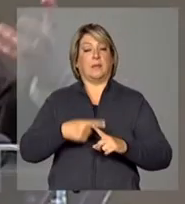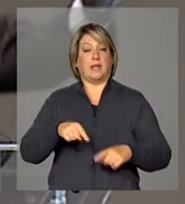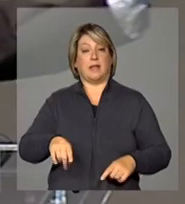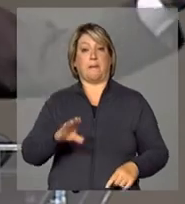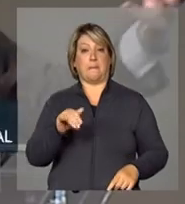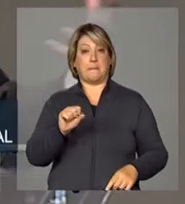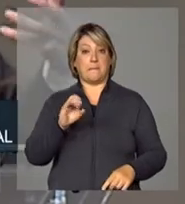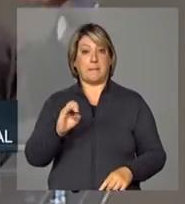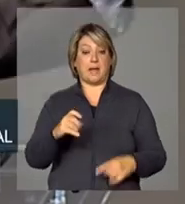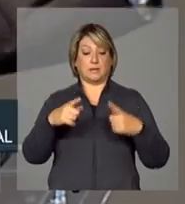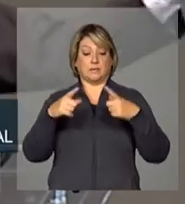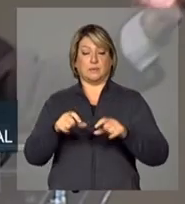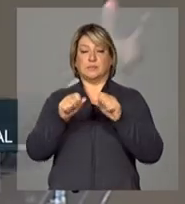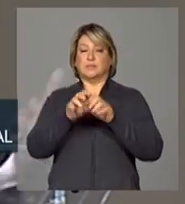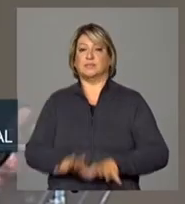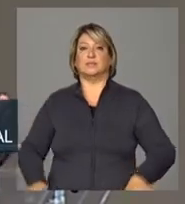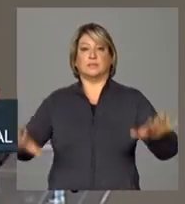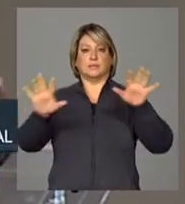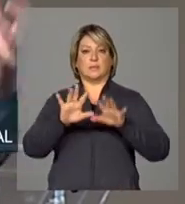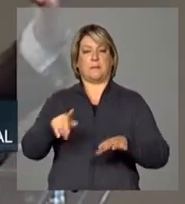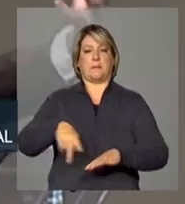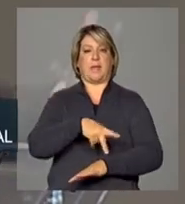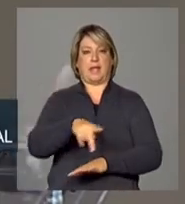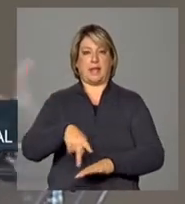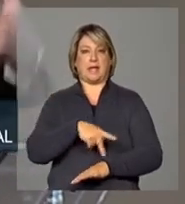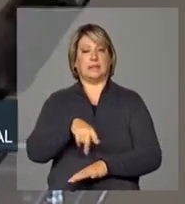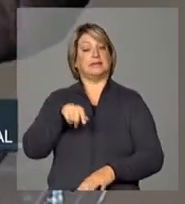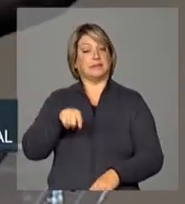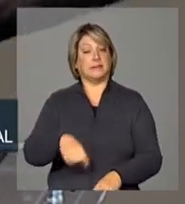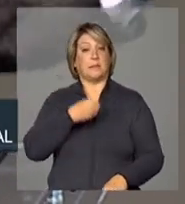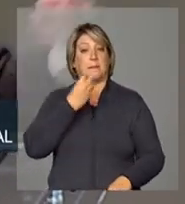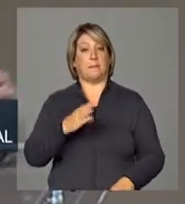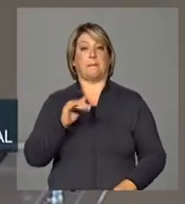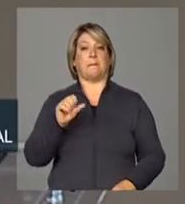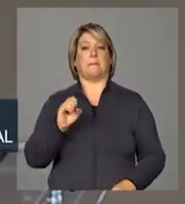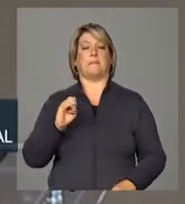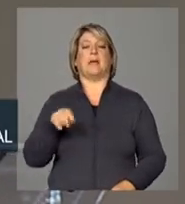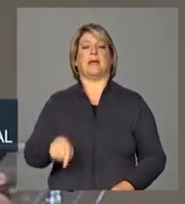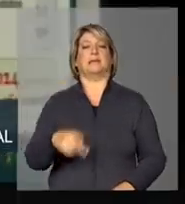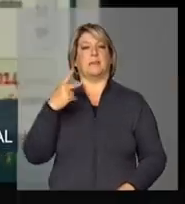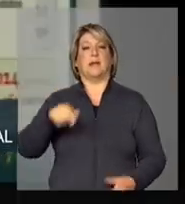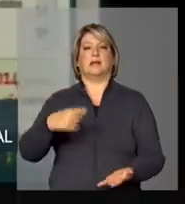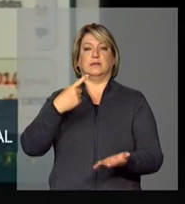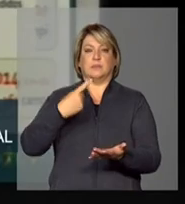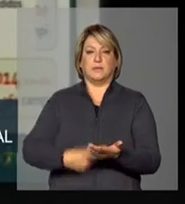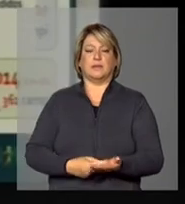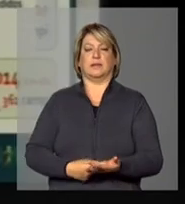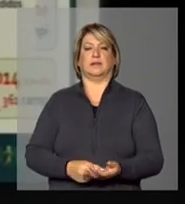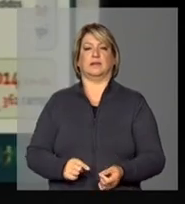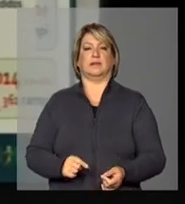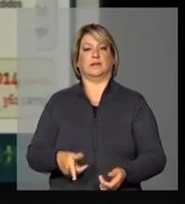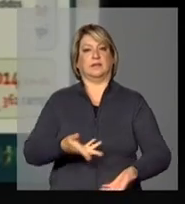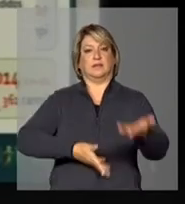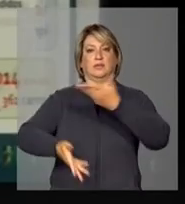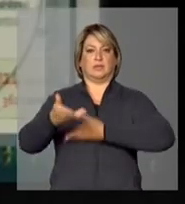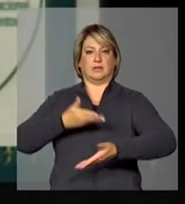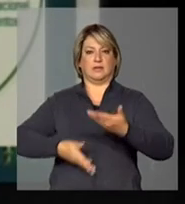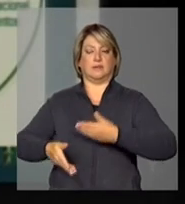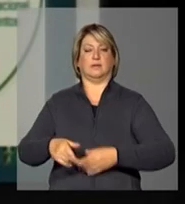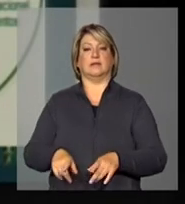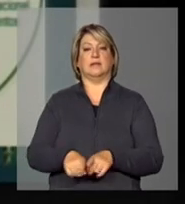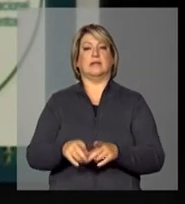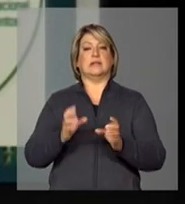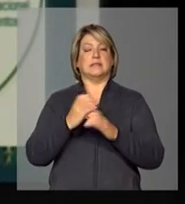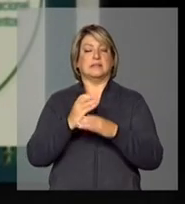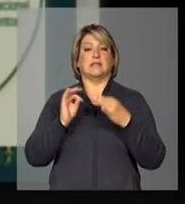localizada, espalhada pelo interior do país, que serve de base para esse pacto e essa articulação no âmbito da ciência e